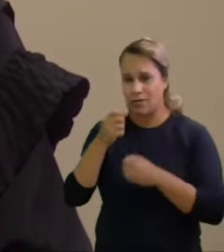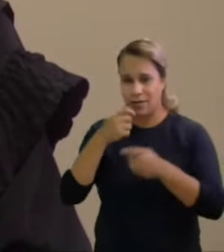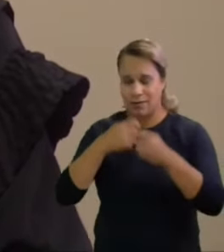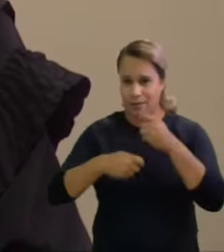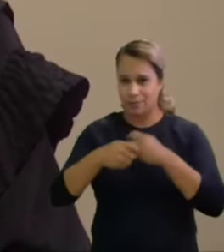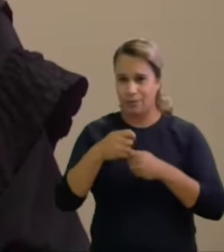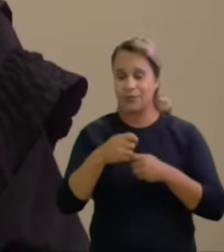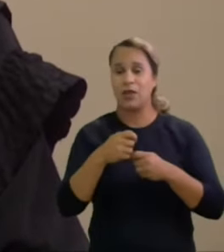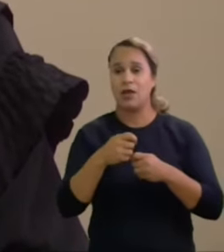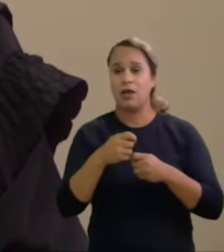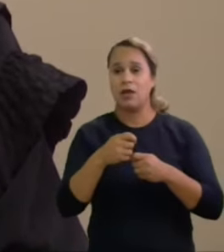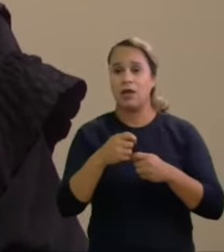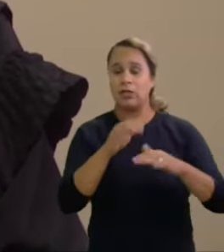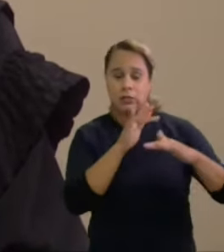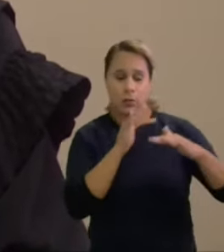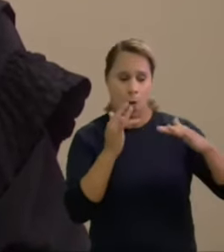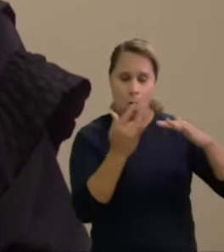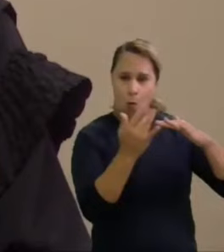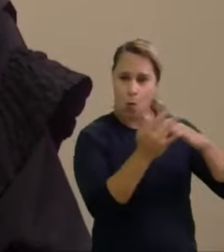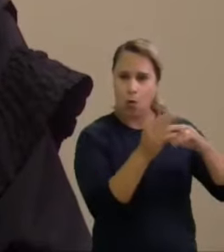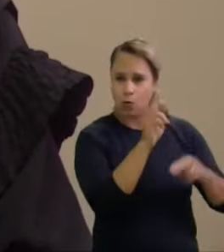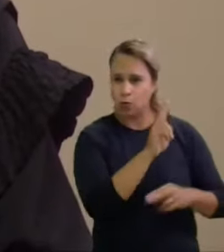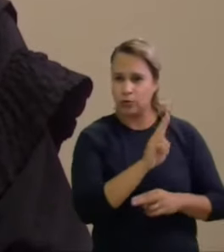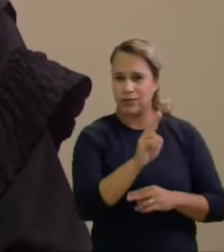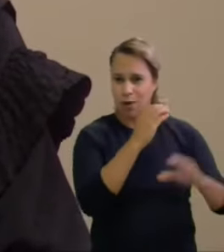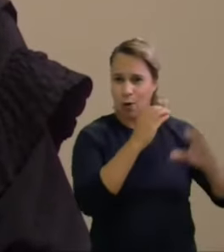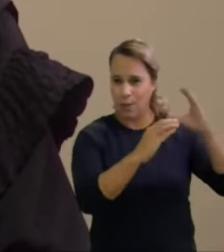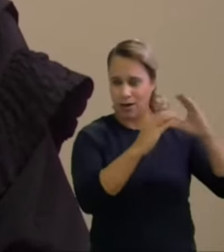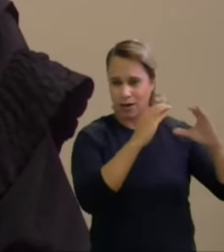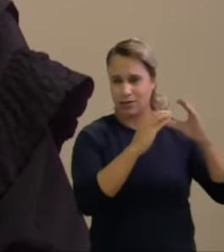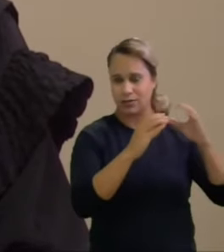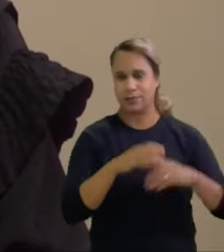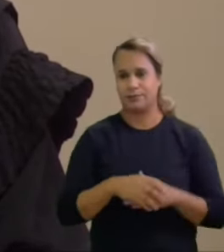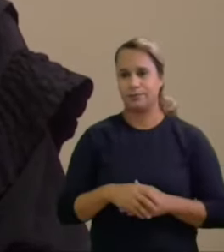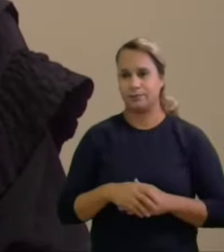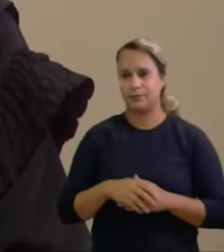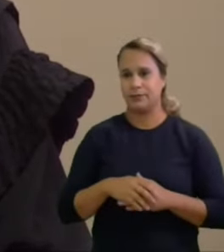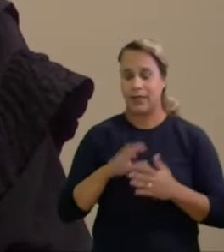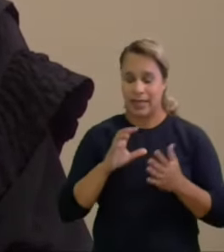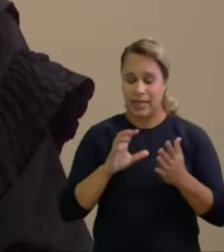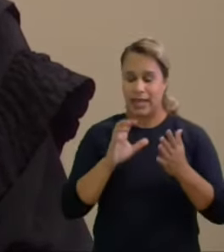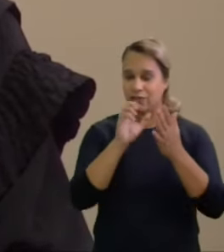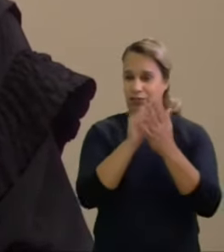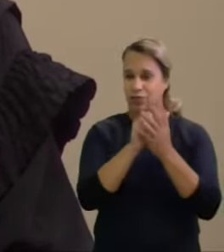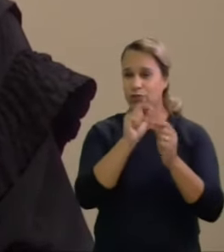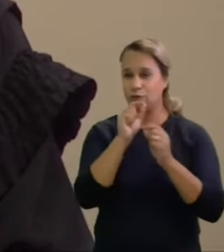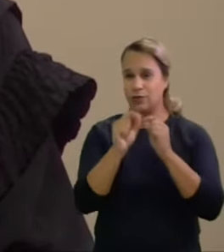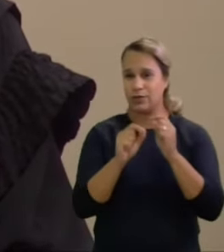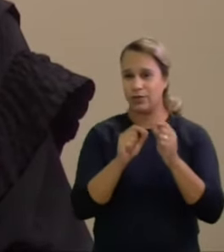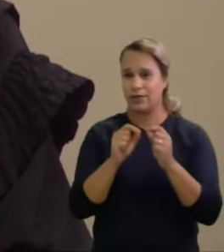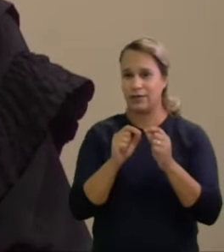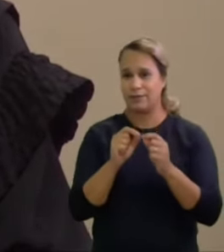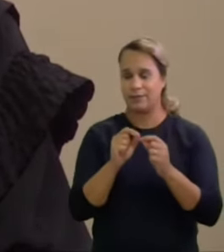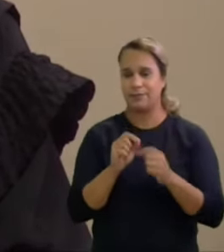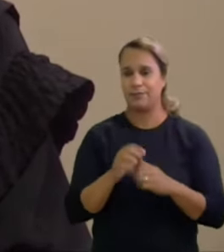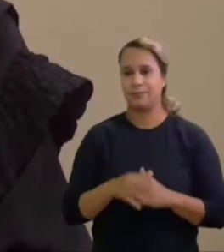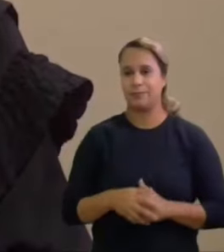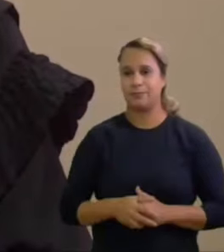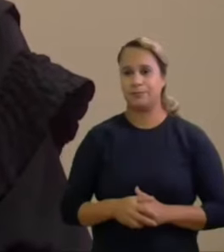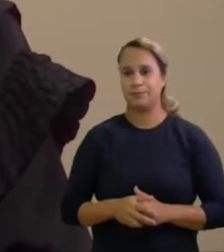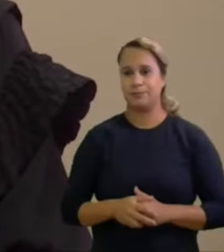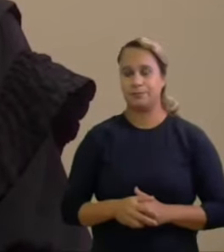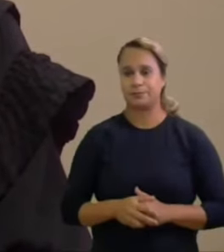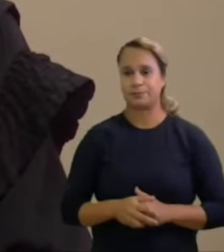repito é unânime até o momento registro registre-se que com relação por sua